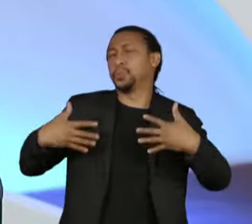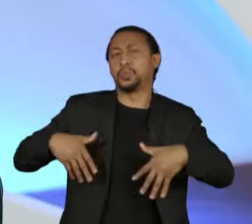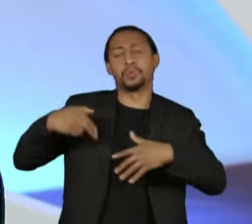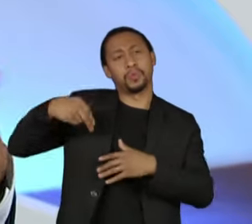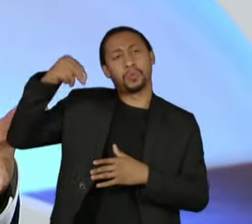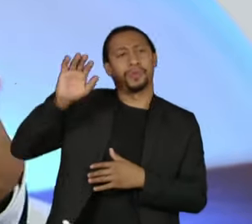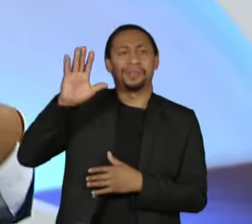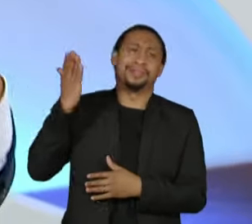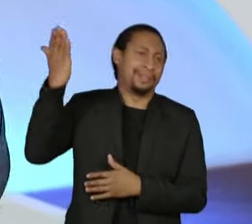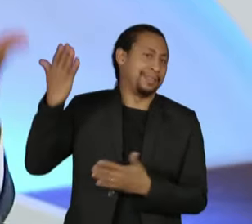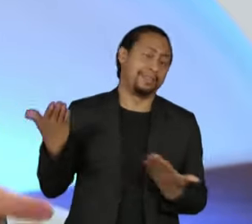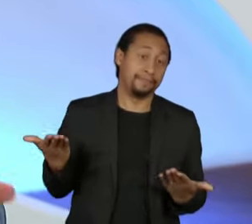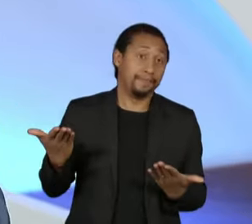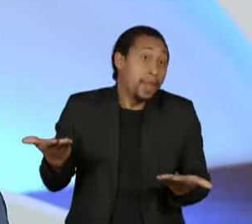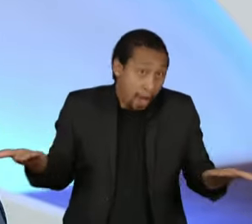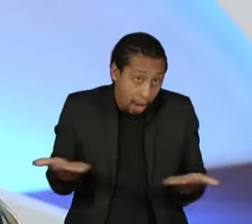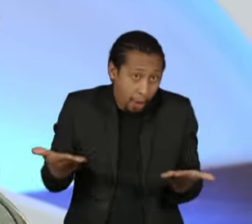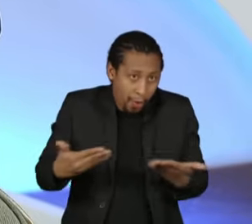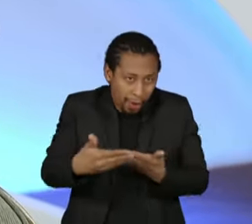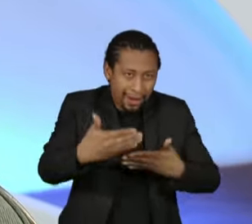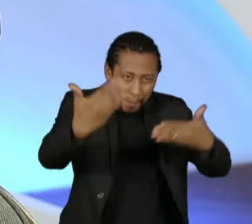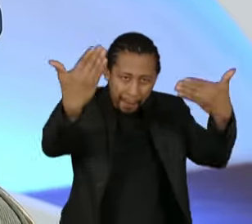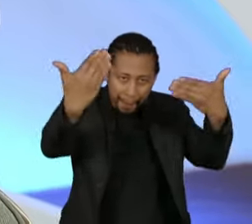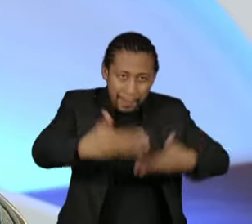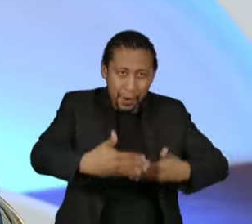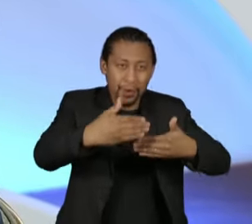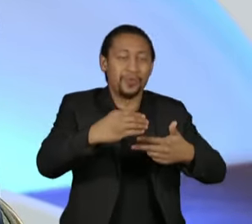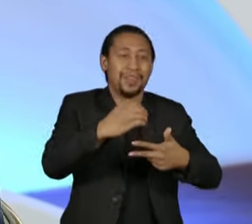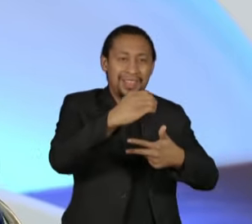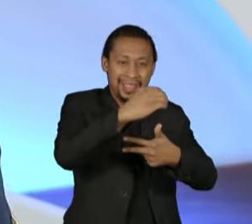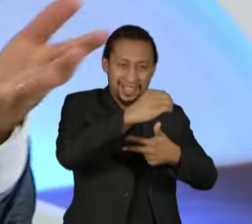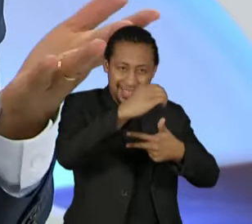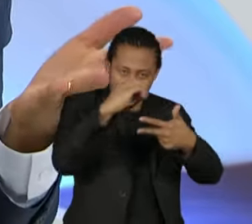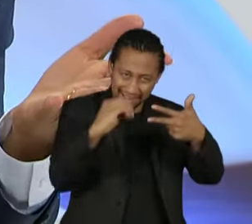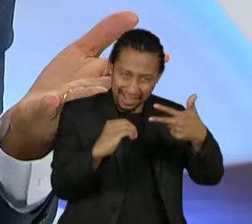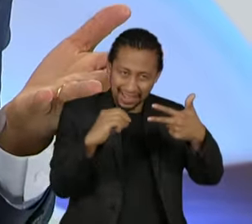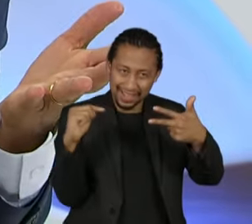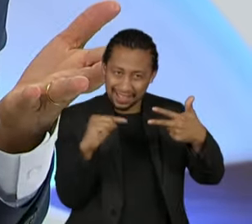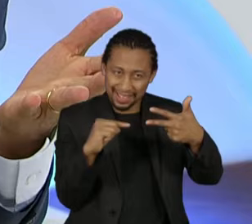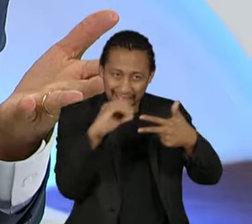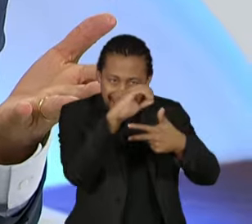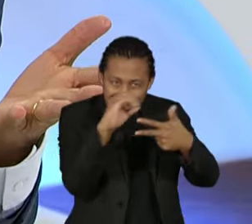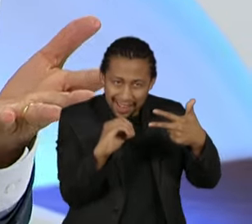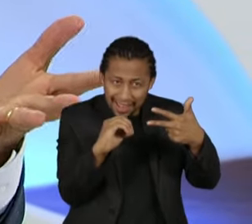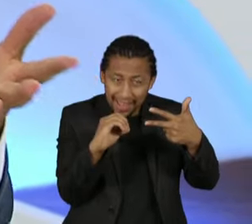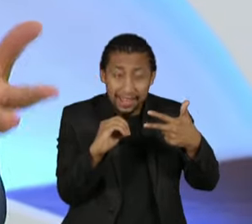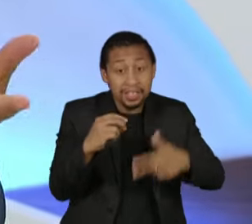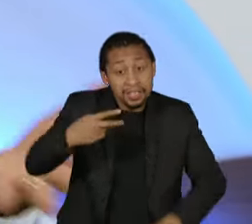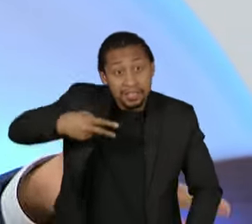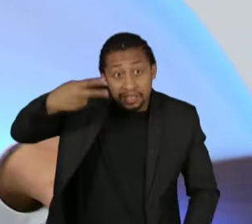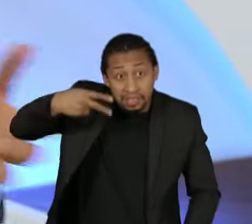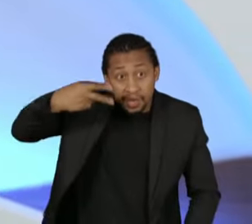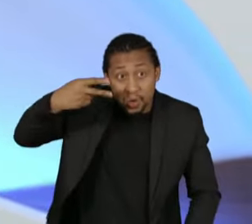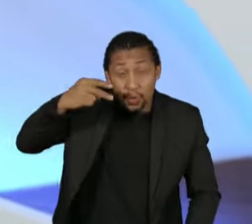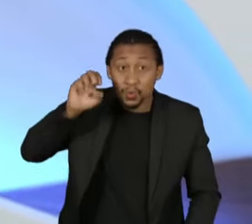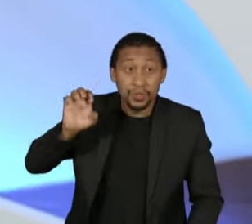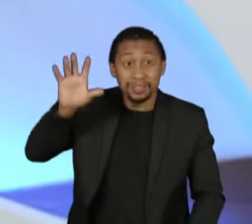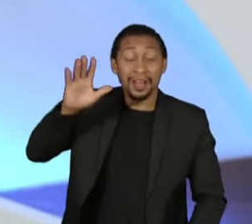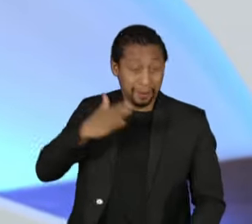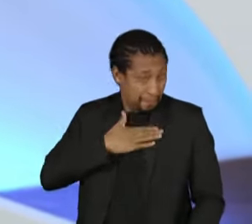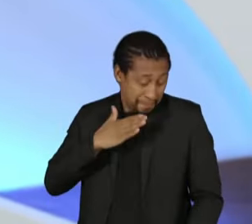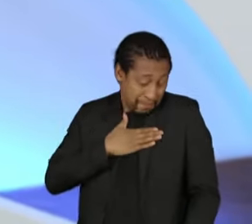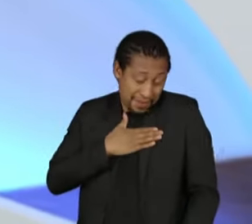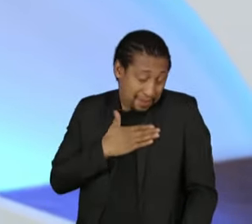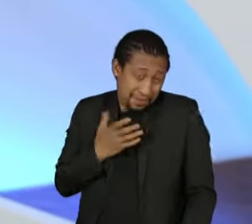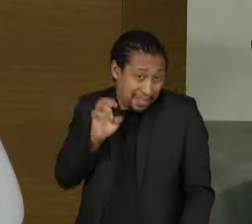Enem, não é? A maior presença maior do Enem, segundo lugar do meu Piauí, está certo? Então, parabéns à